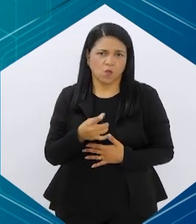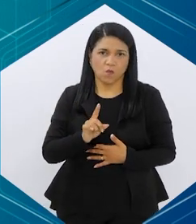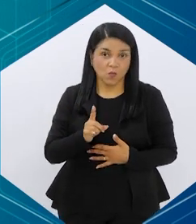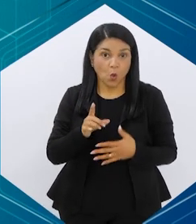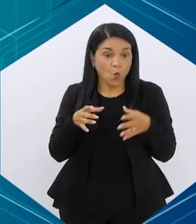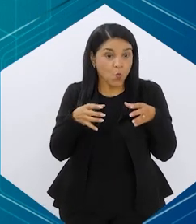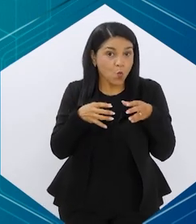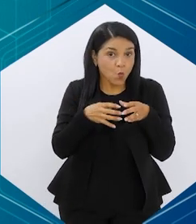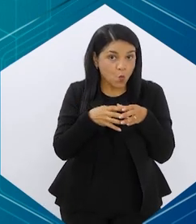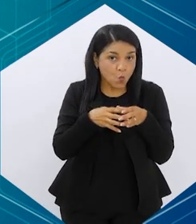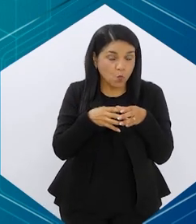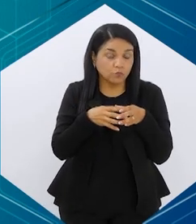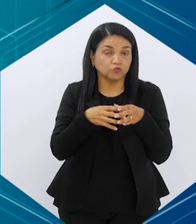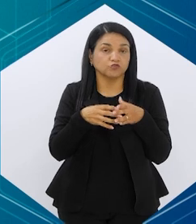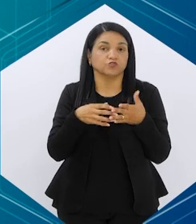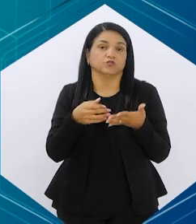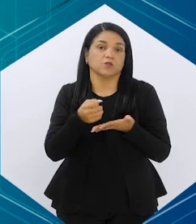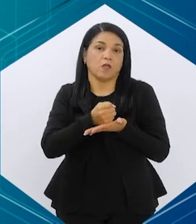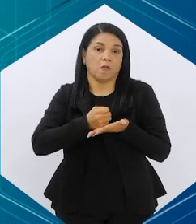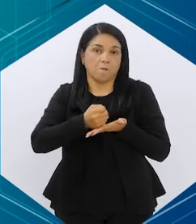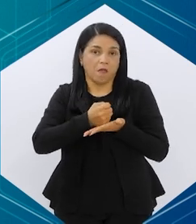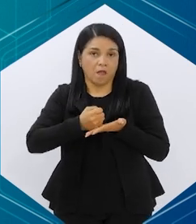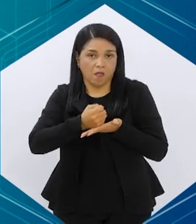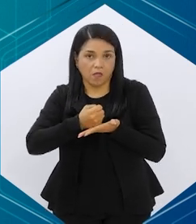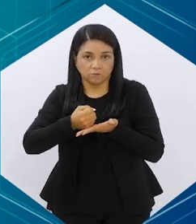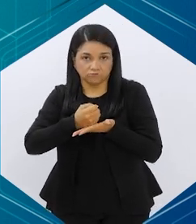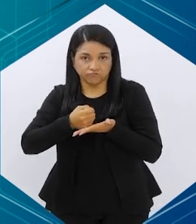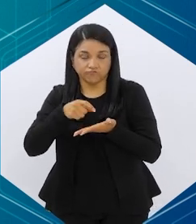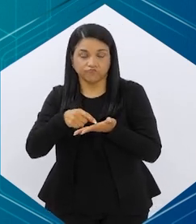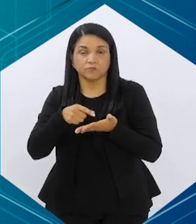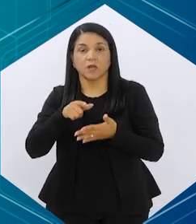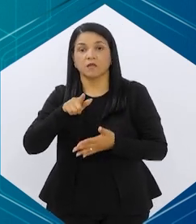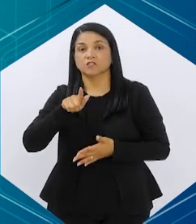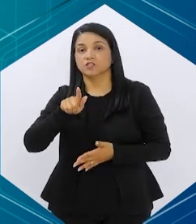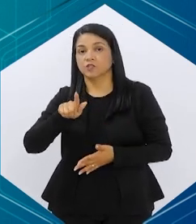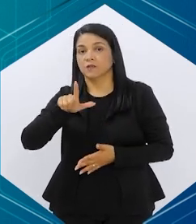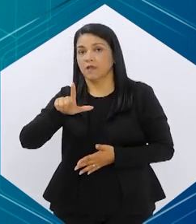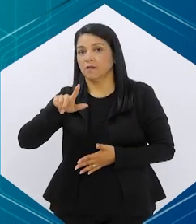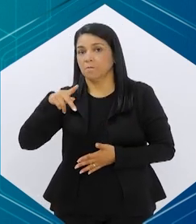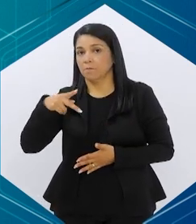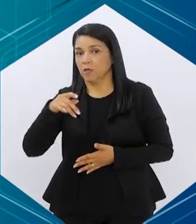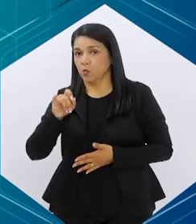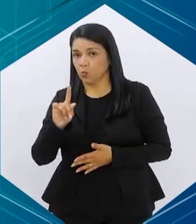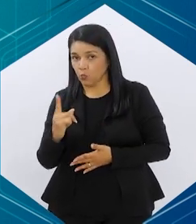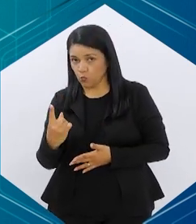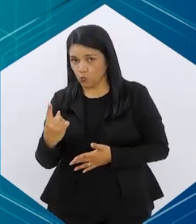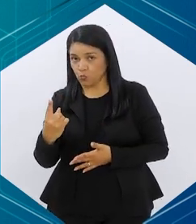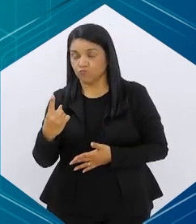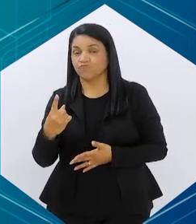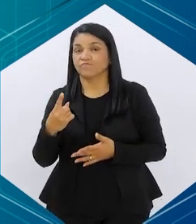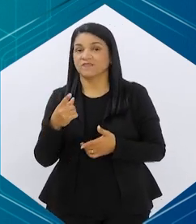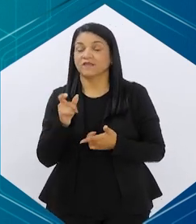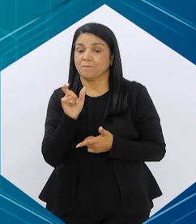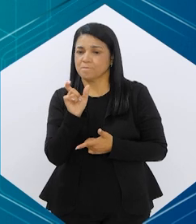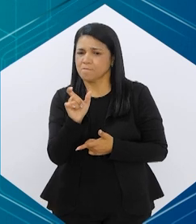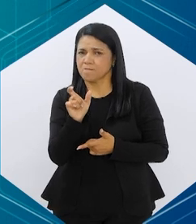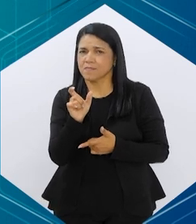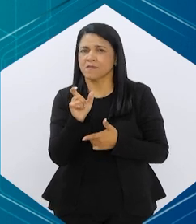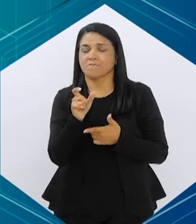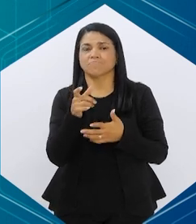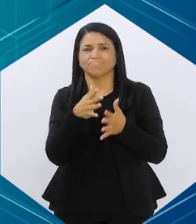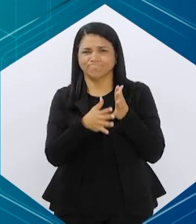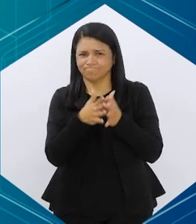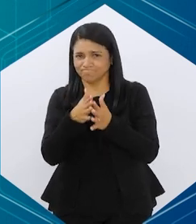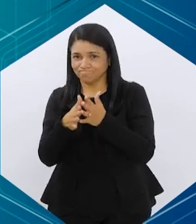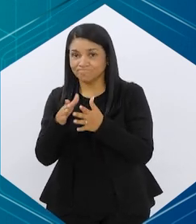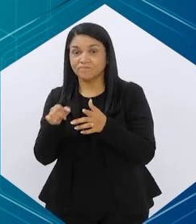um grande grupo de medicamentos que são os análogos do GLP-1, esse nome grande, confuso. O que eles